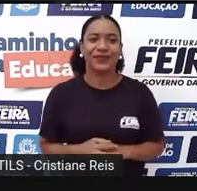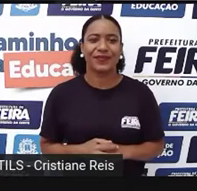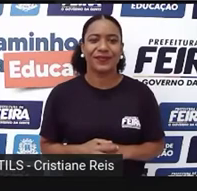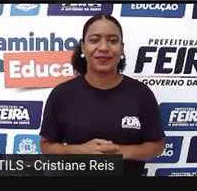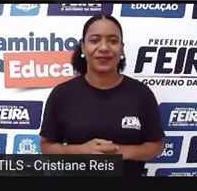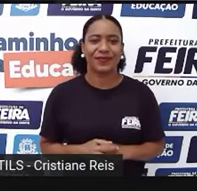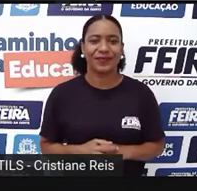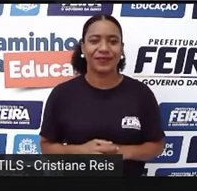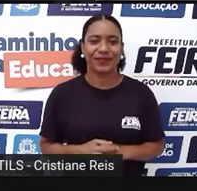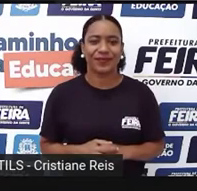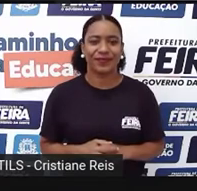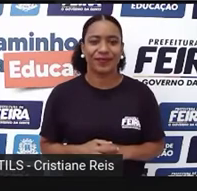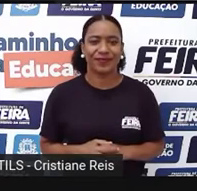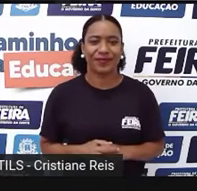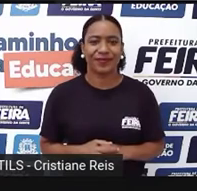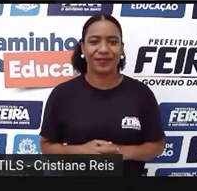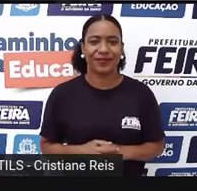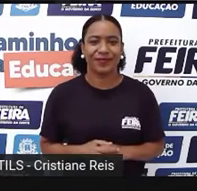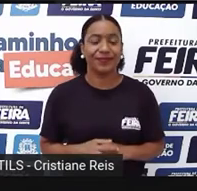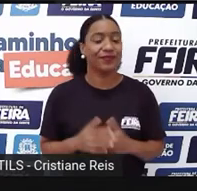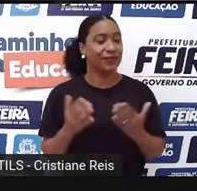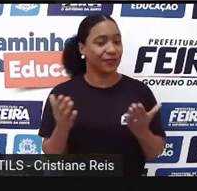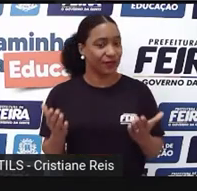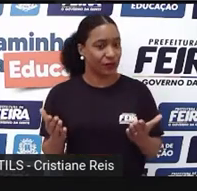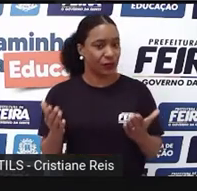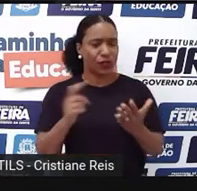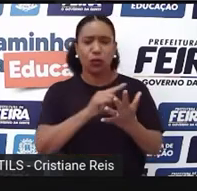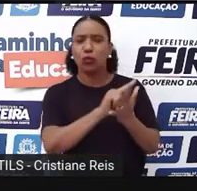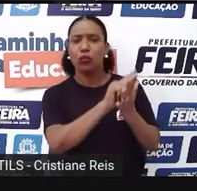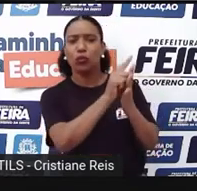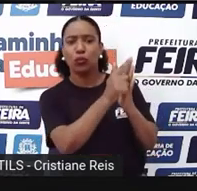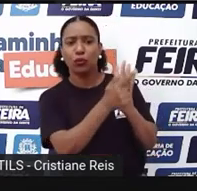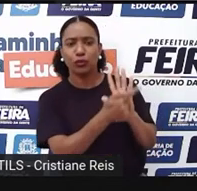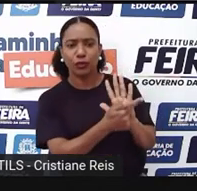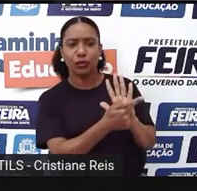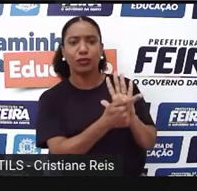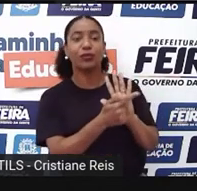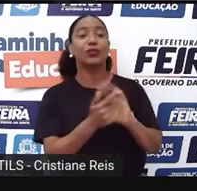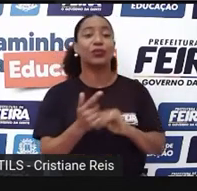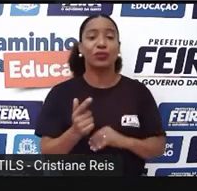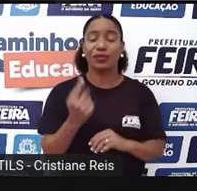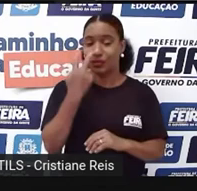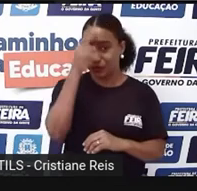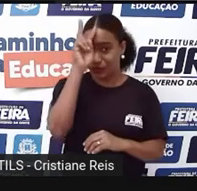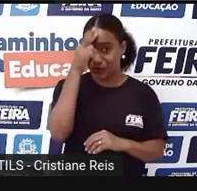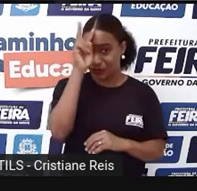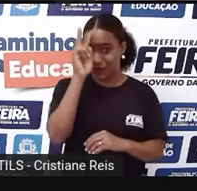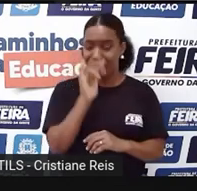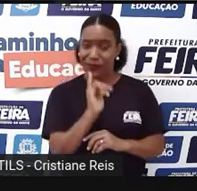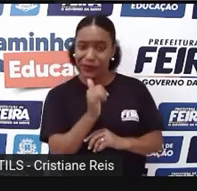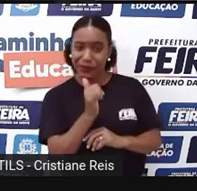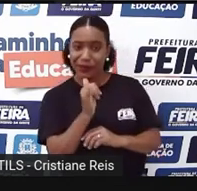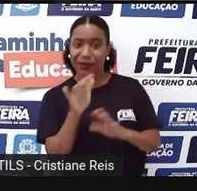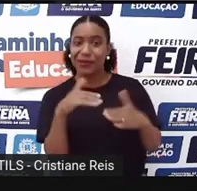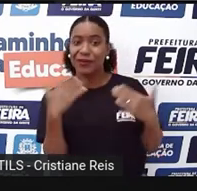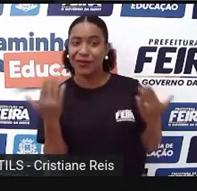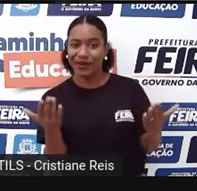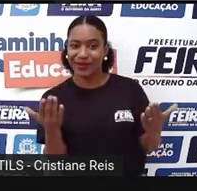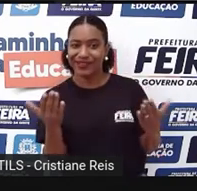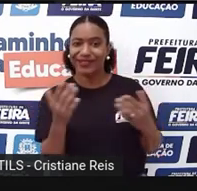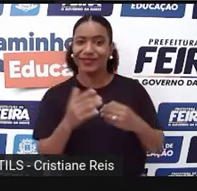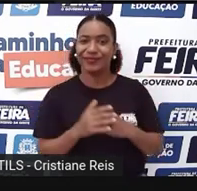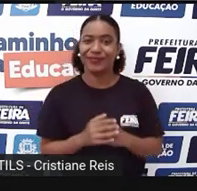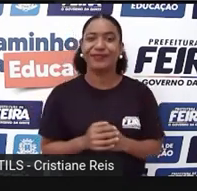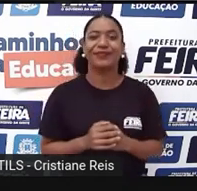is the genre of the story? Então qual é o gênero da história? Nós vimos que é It's a